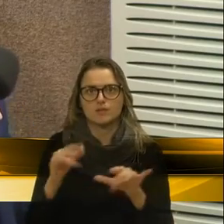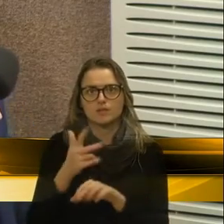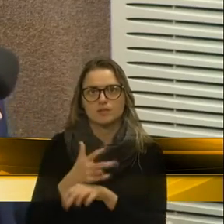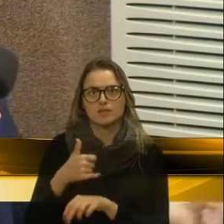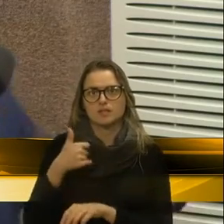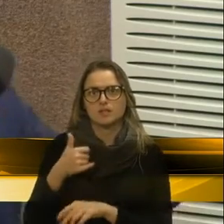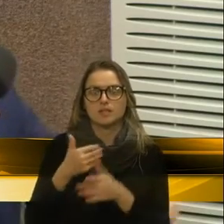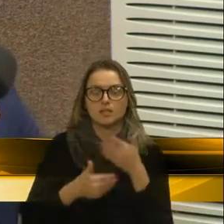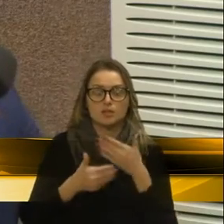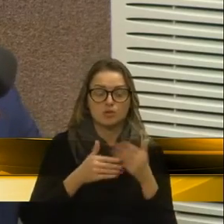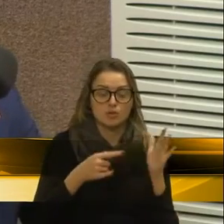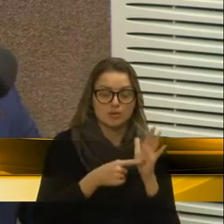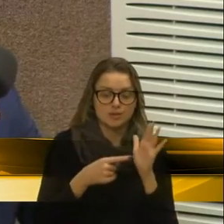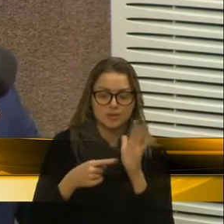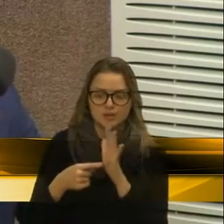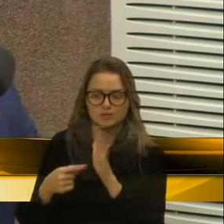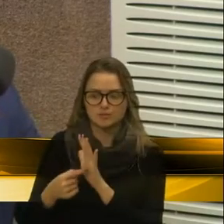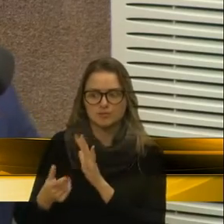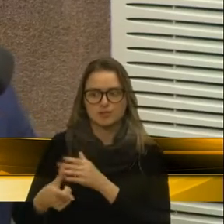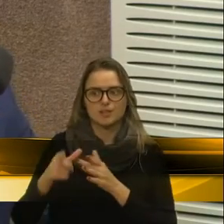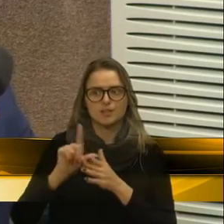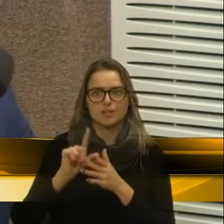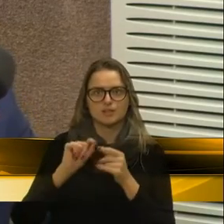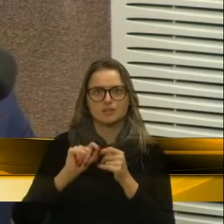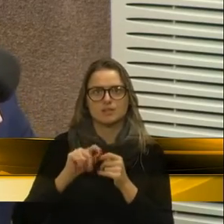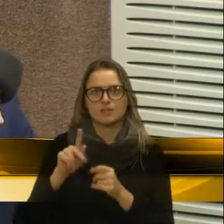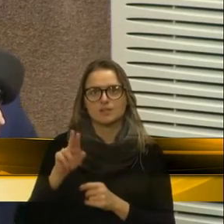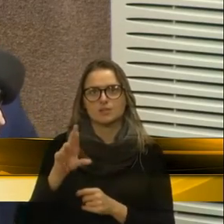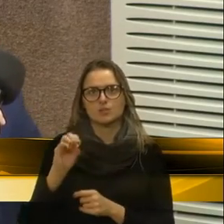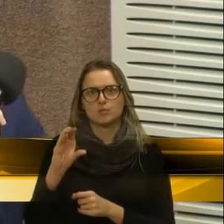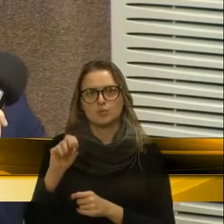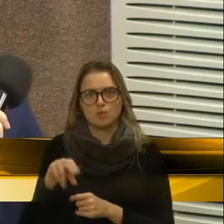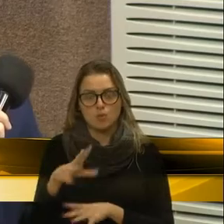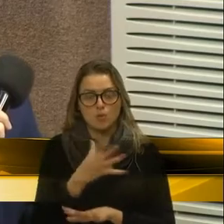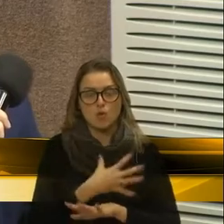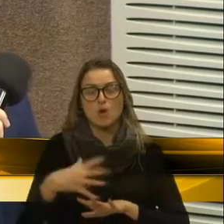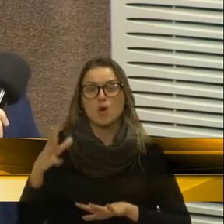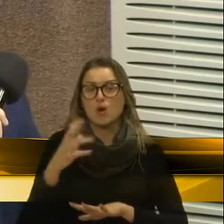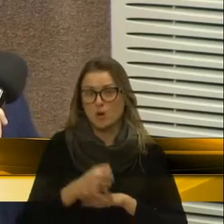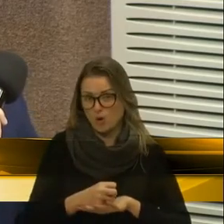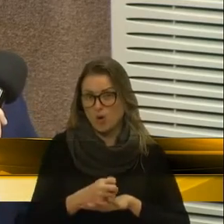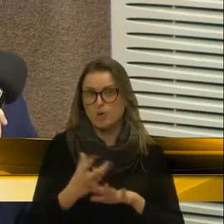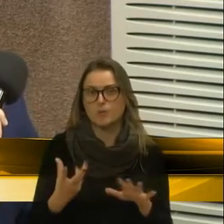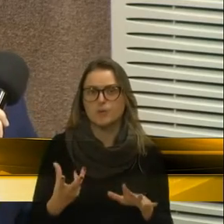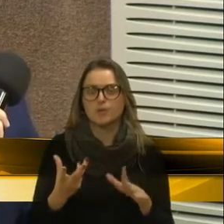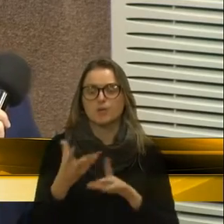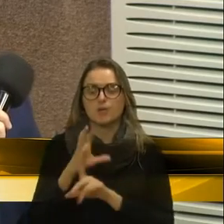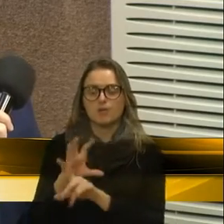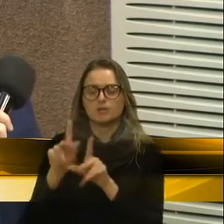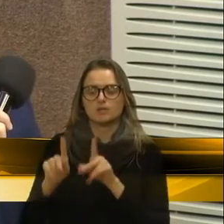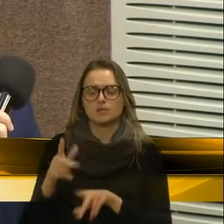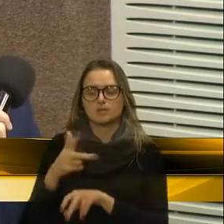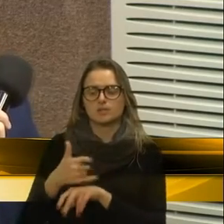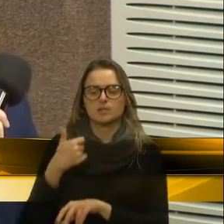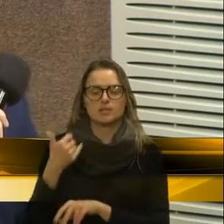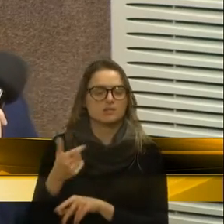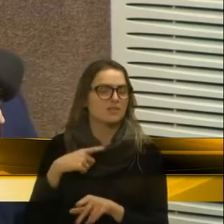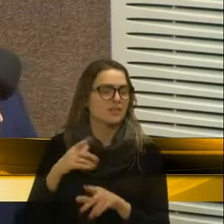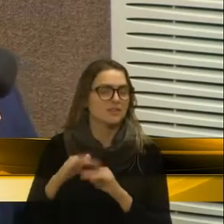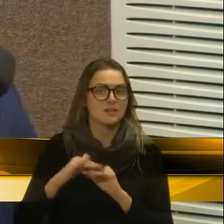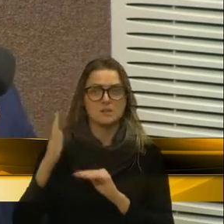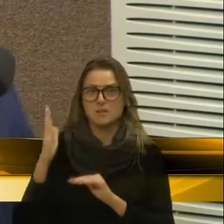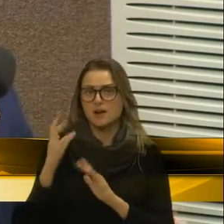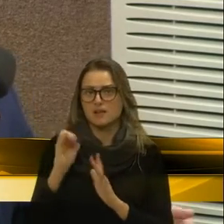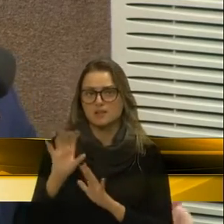todas aquelas denúncias que vinham para o PROCON com relação a esses golpes, principalmente os financeiros contra os idosos, eles vão aumentar em muito, não tenho dúvida disso.